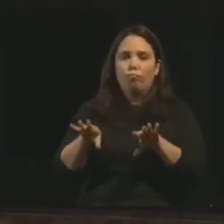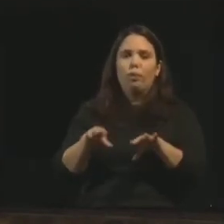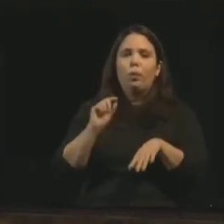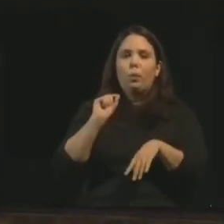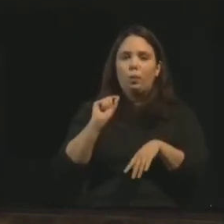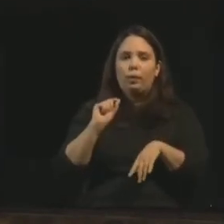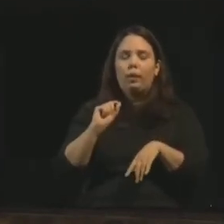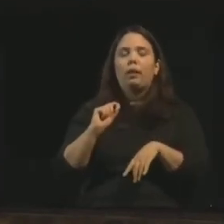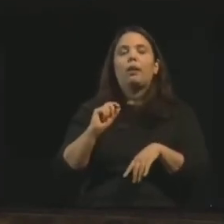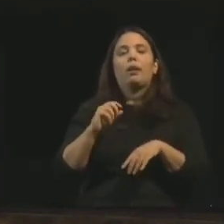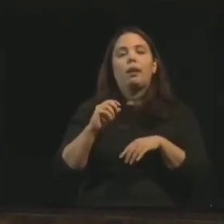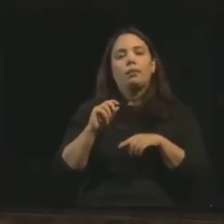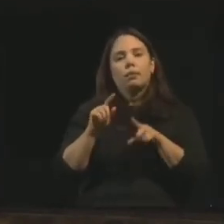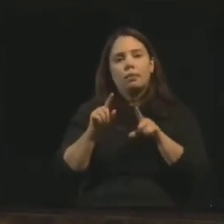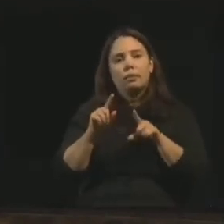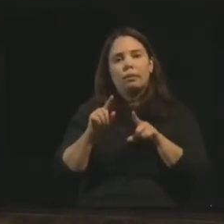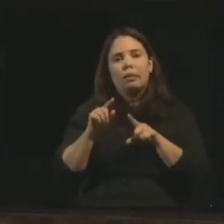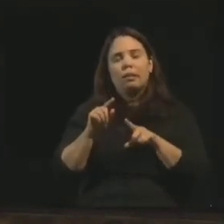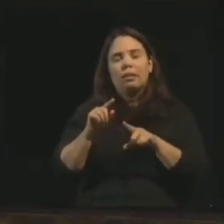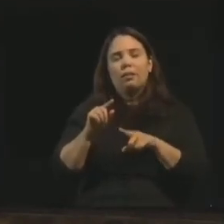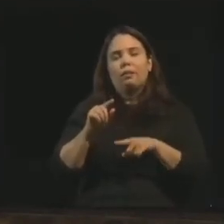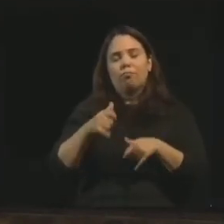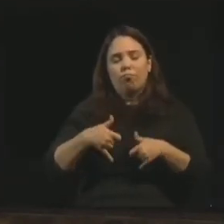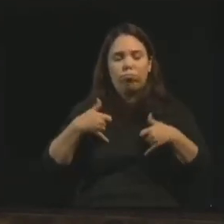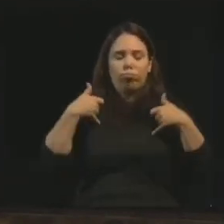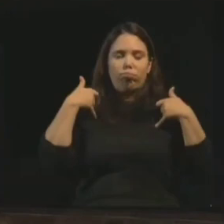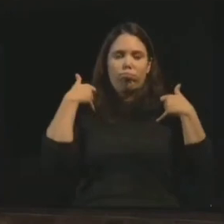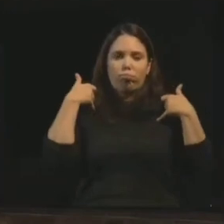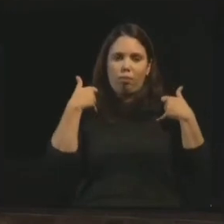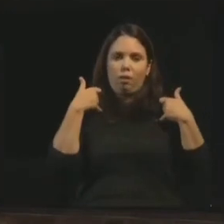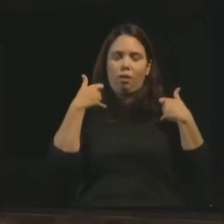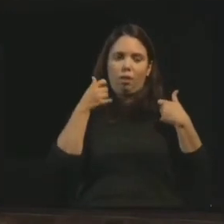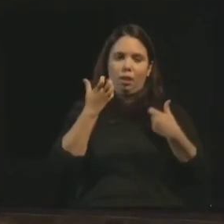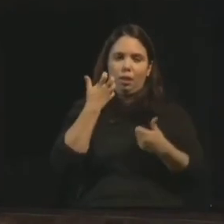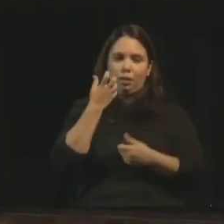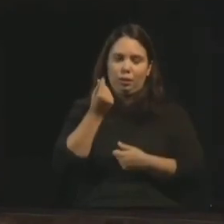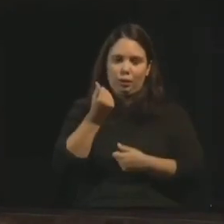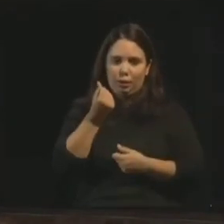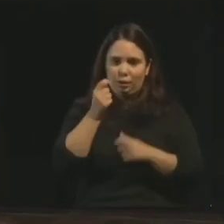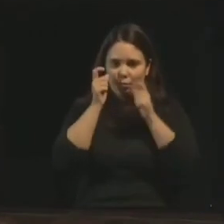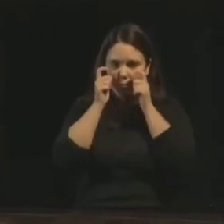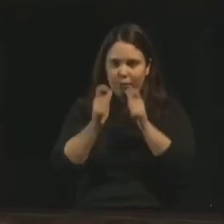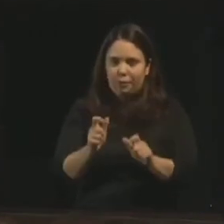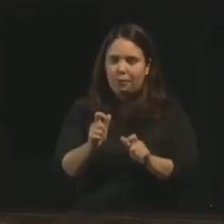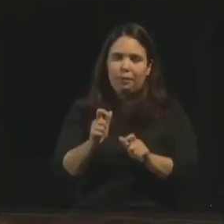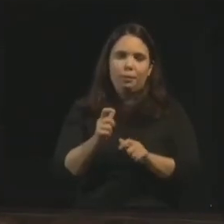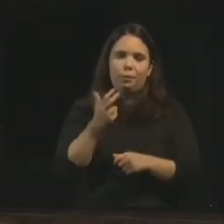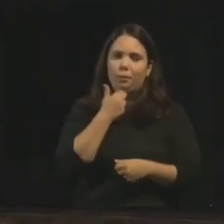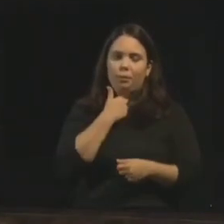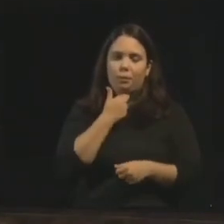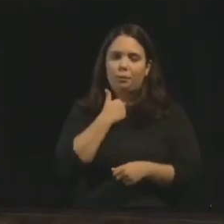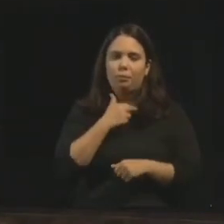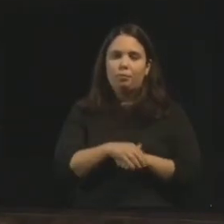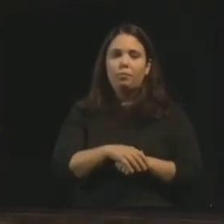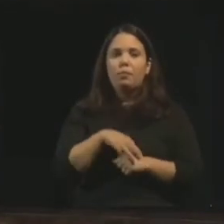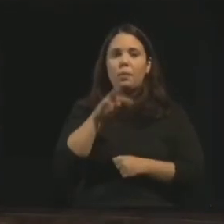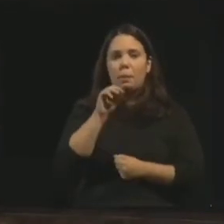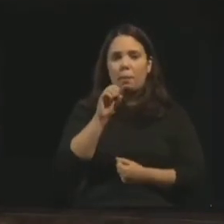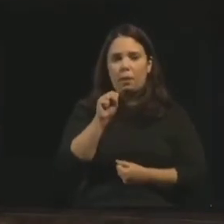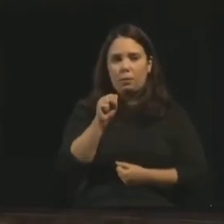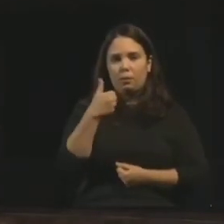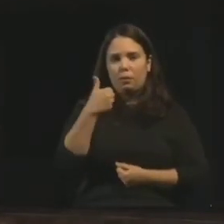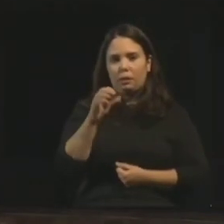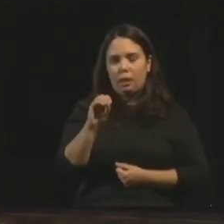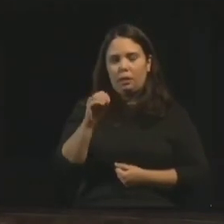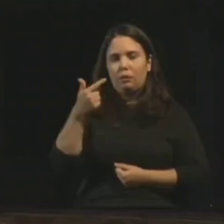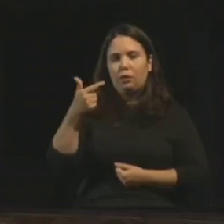degrau para contentar sua vaidade e sua ambição. E lá, em Marcos 10, 29 e 30,